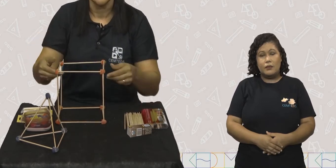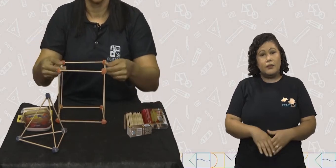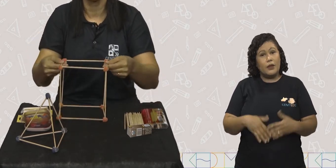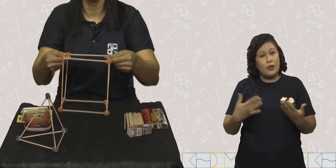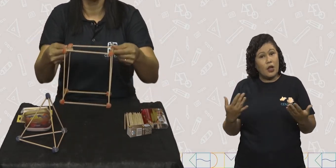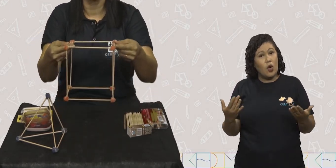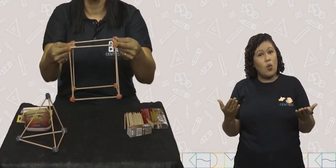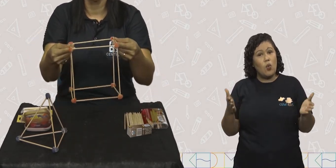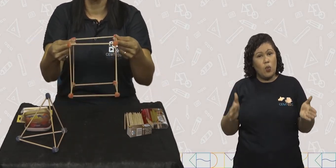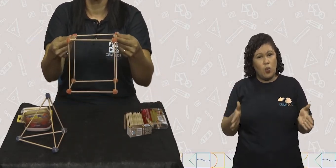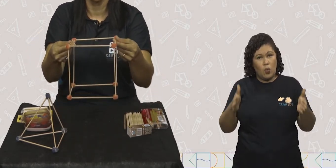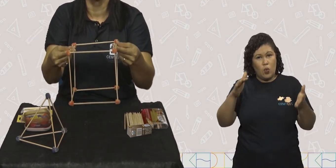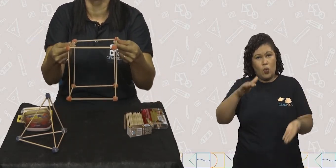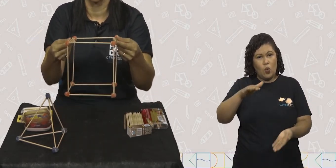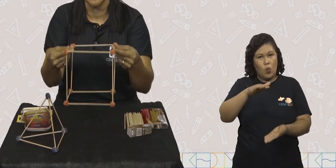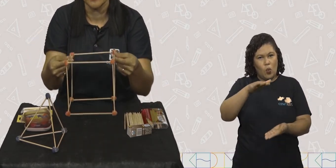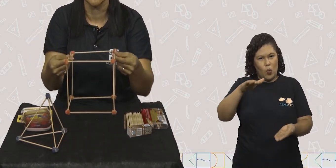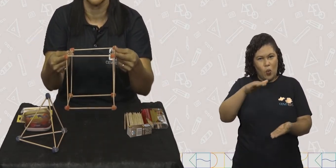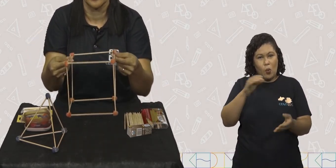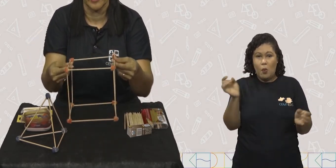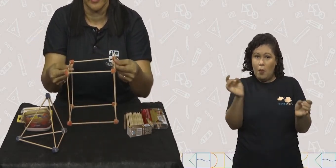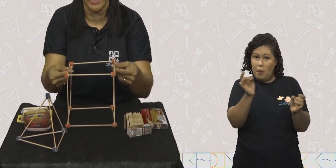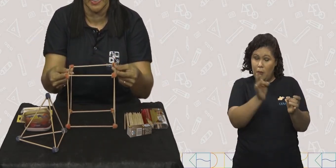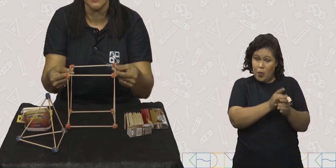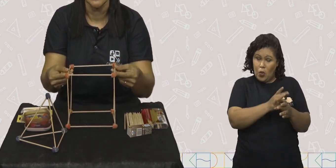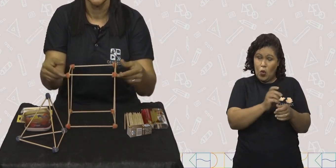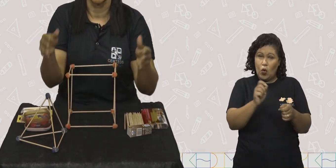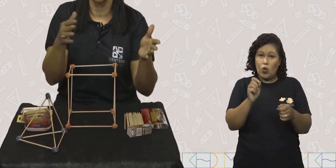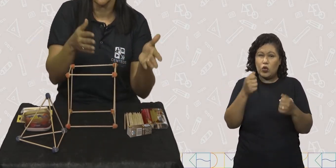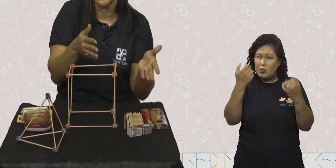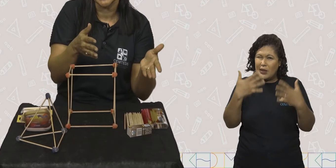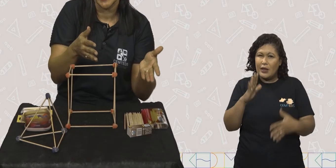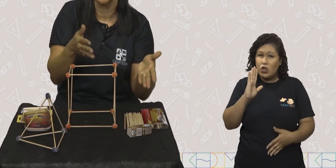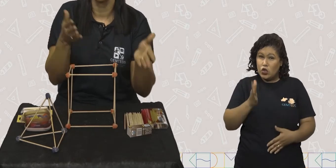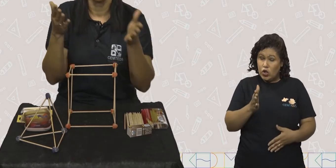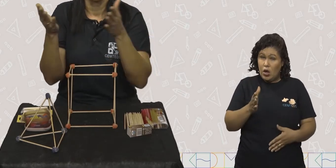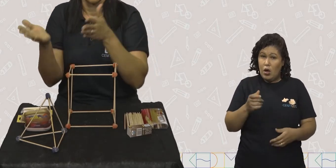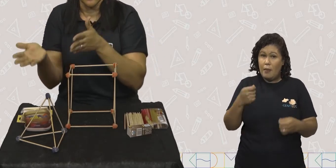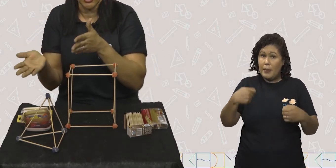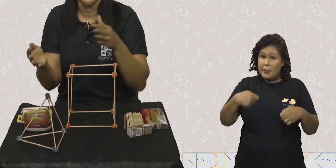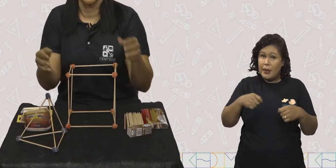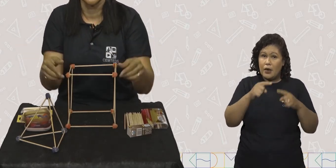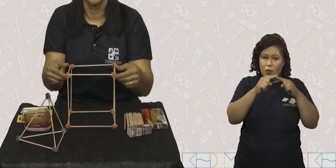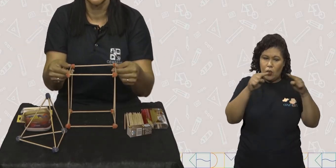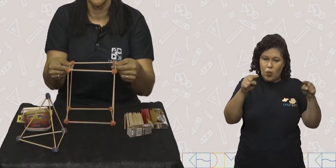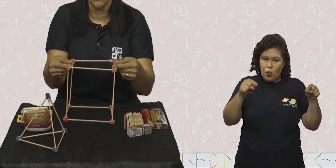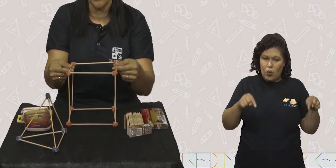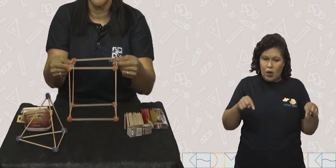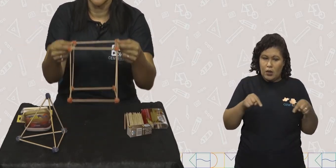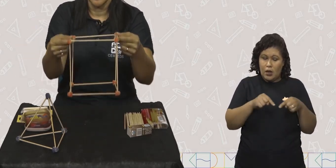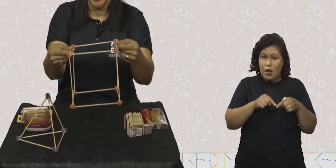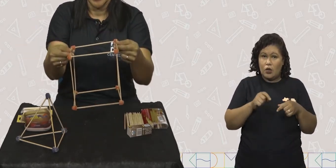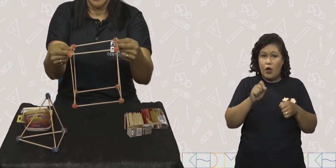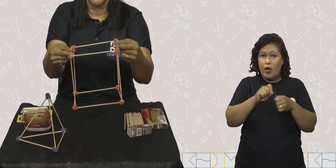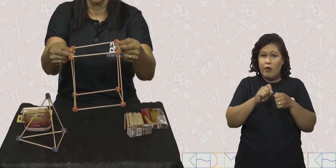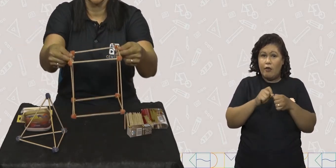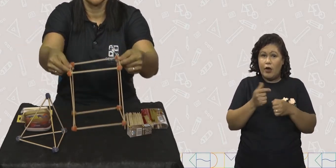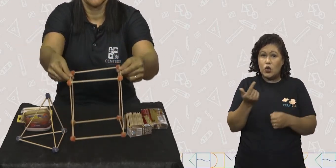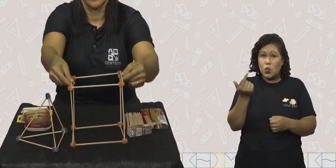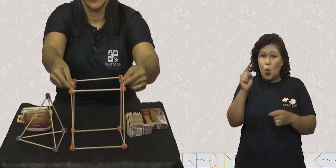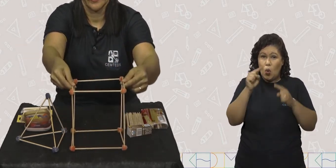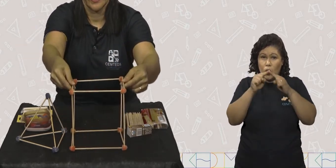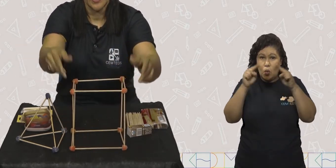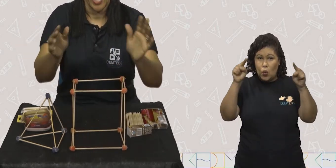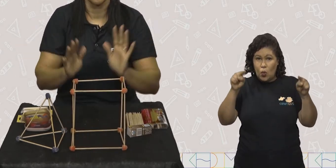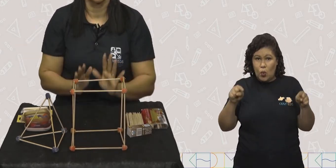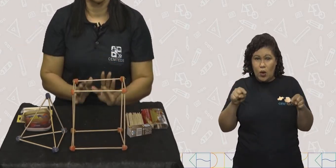e fizemos o nosso cubo. Vocês lembram que eu falei para vocês que do quadrado nós fazemos o cubo? É assim.